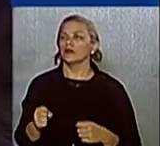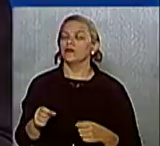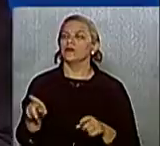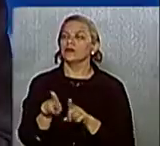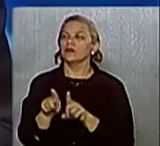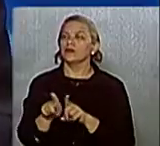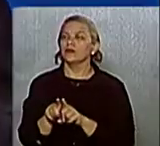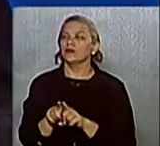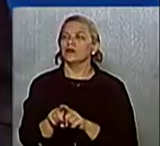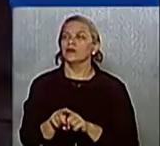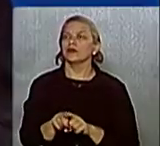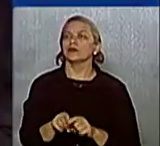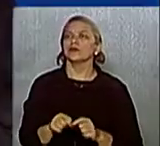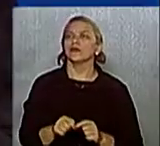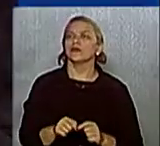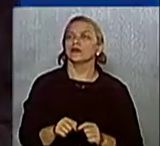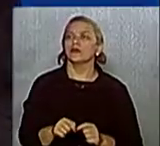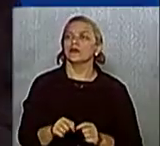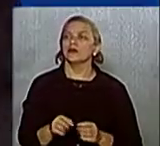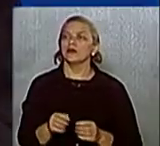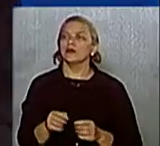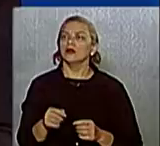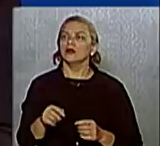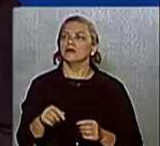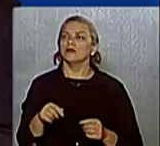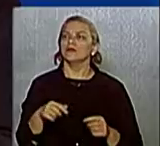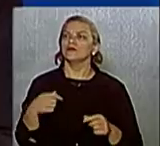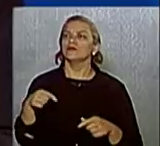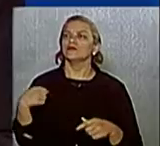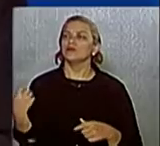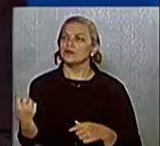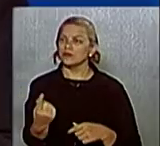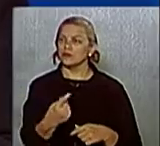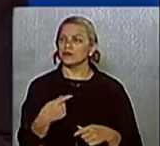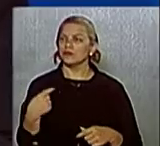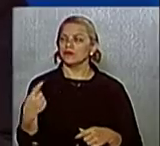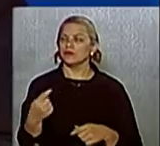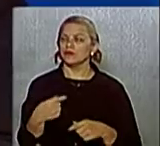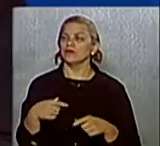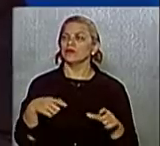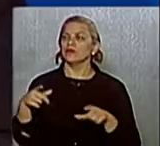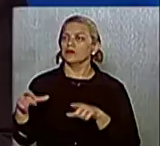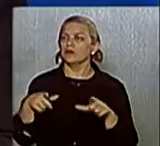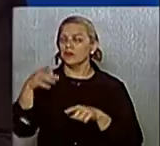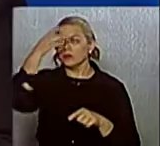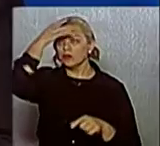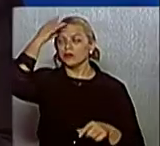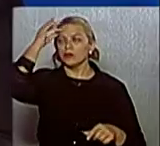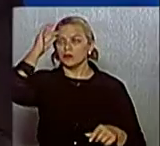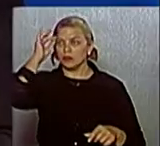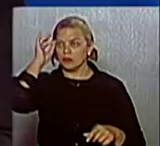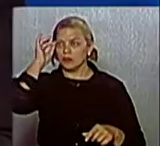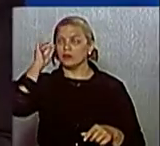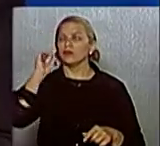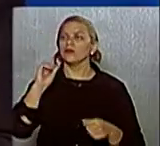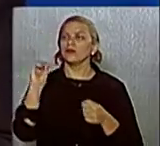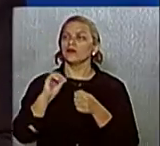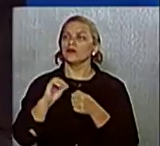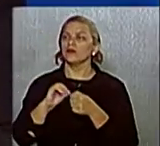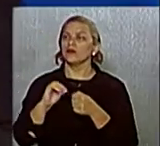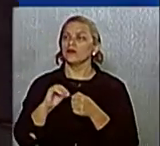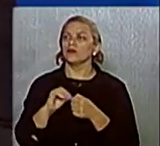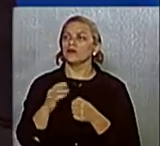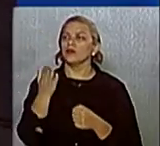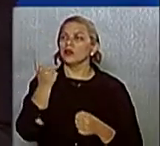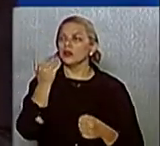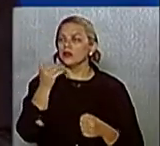faz a merenda são os nossos funcionários. São 18 mil merendas por dia, sendo 11 mil para as nossas escolas,